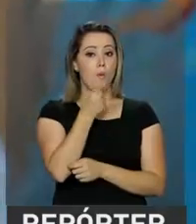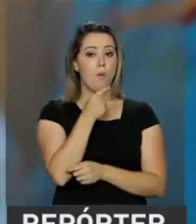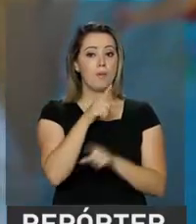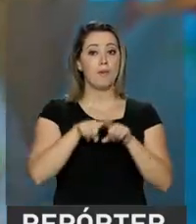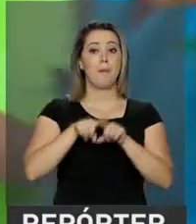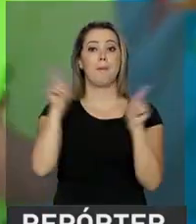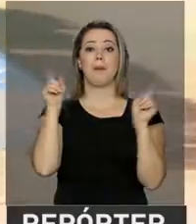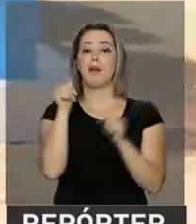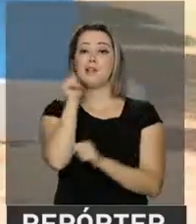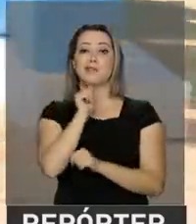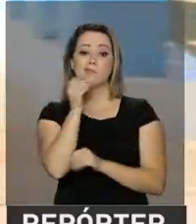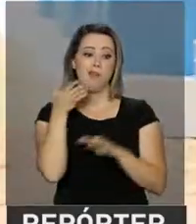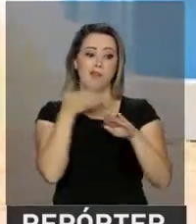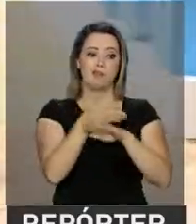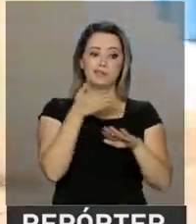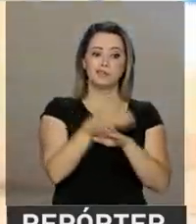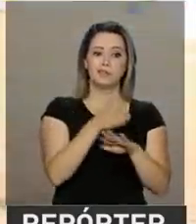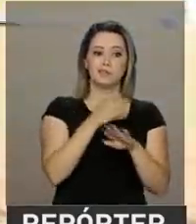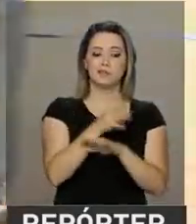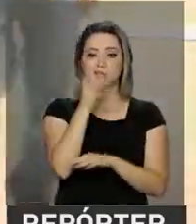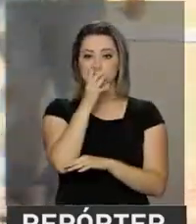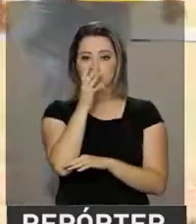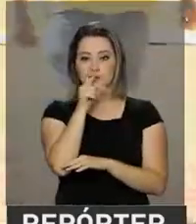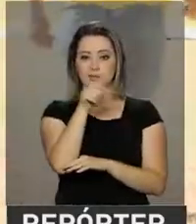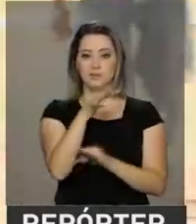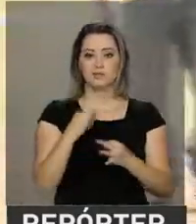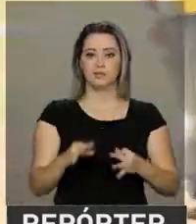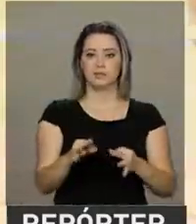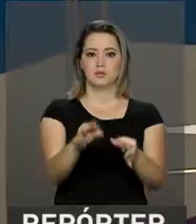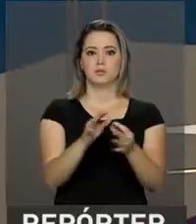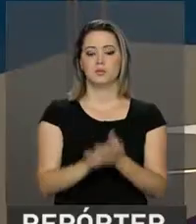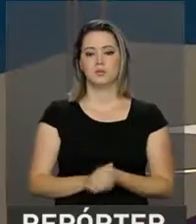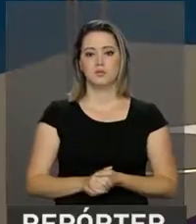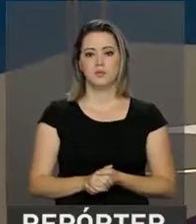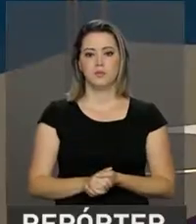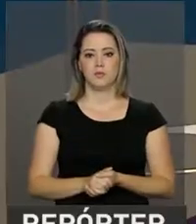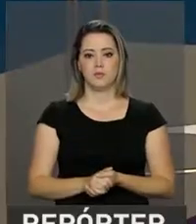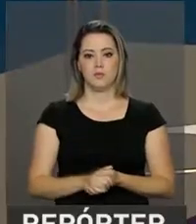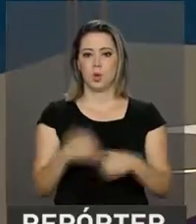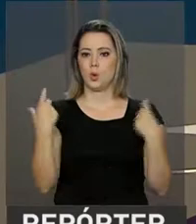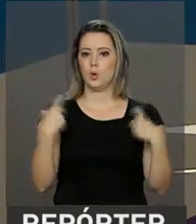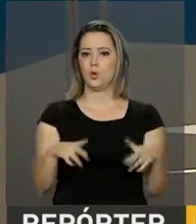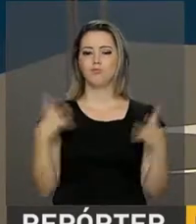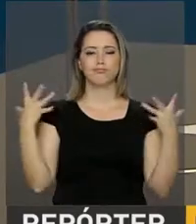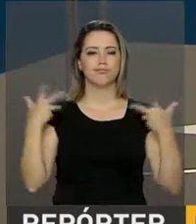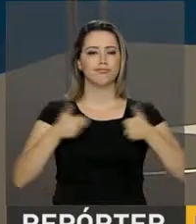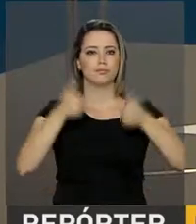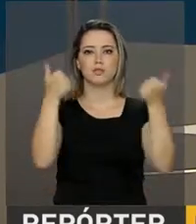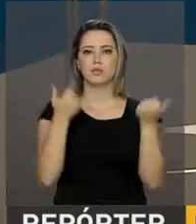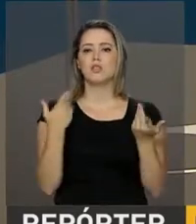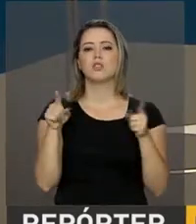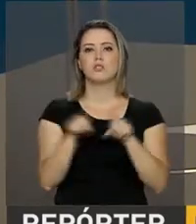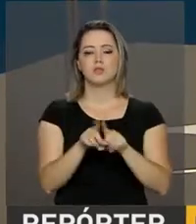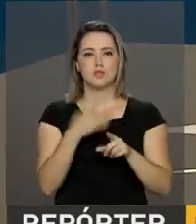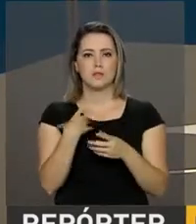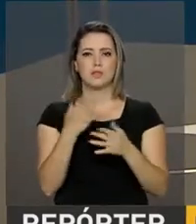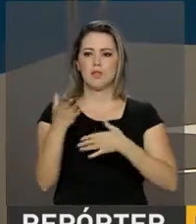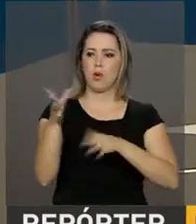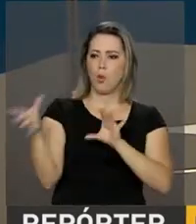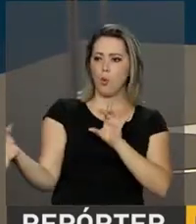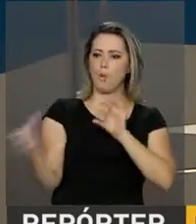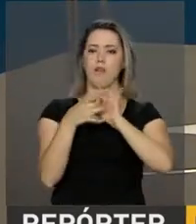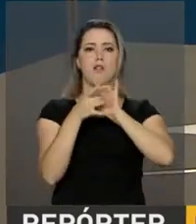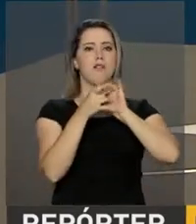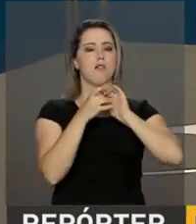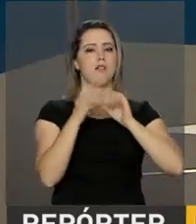também estão cada vez mais interessadas em tecnologia. A Campus é uma oportunidade maior a se fazer networking, conhecer outras pessoas, outros